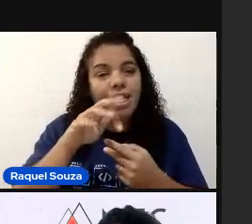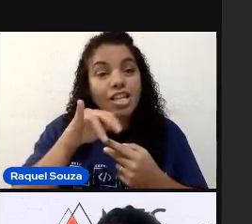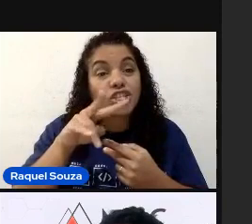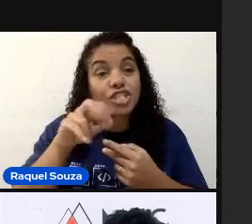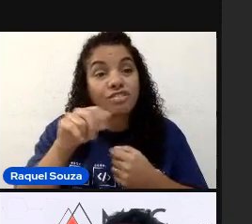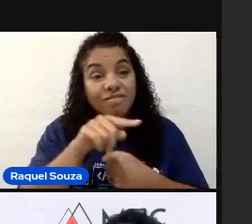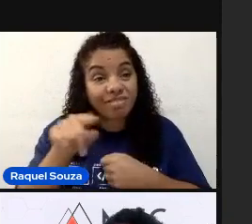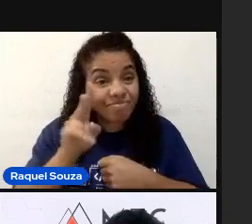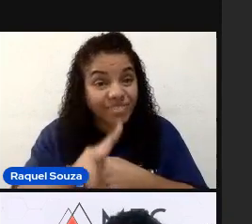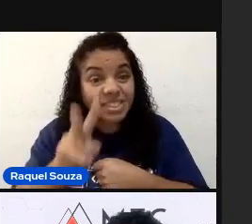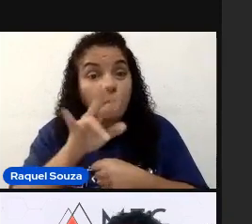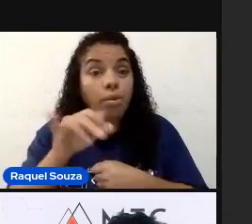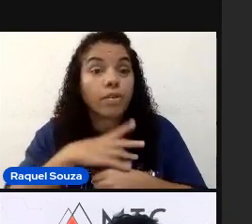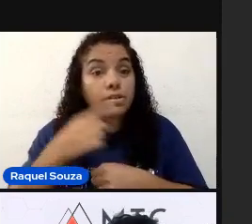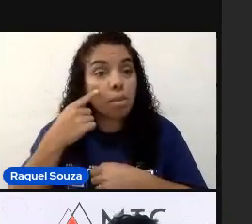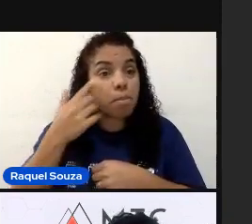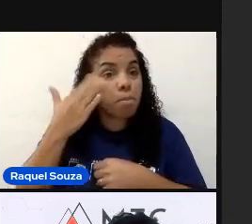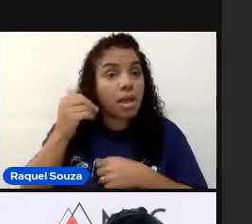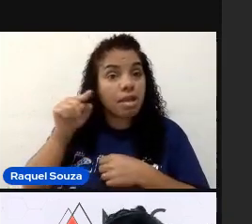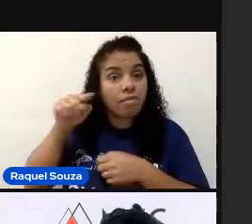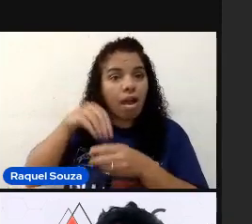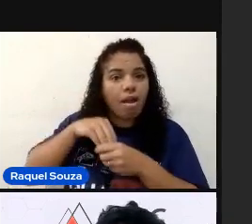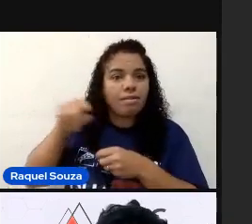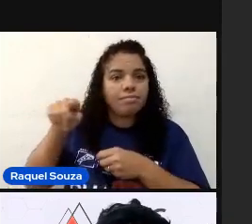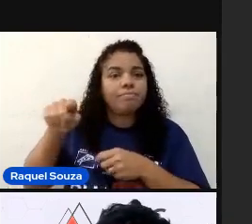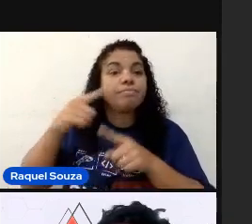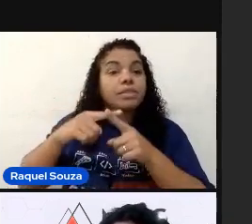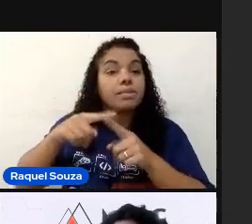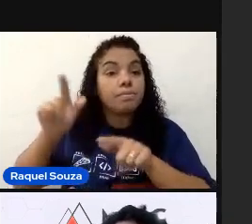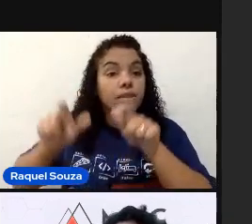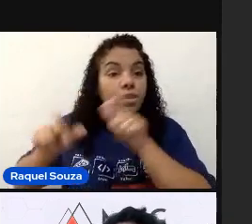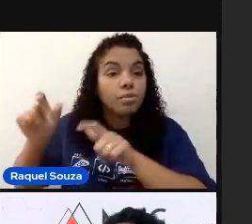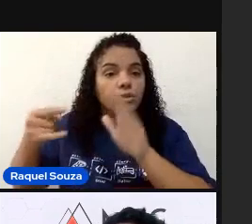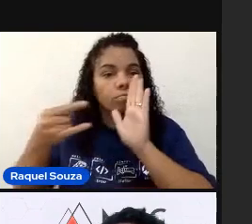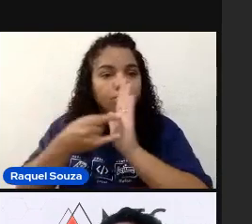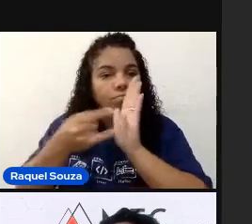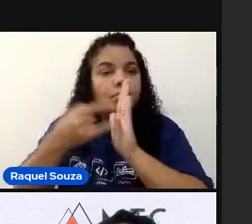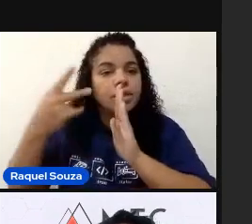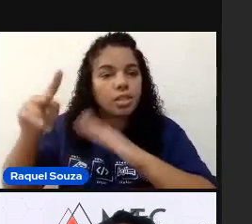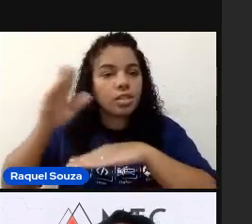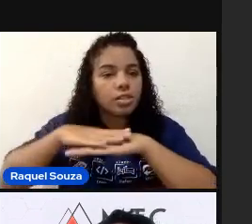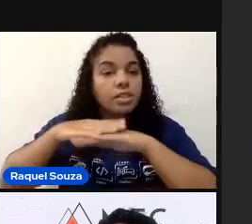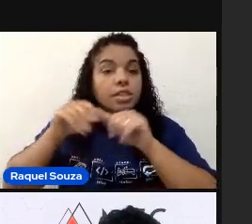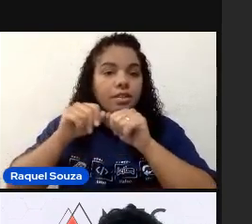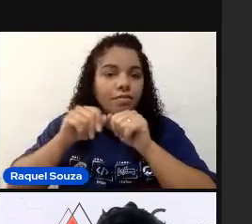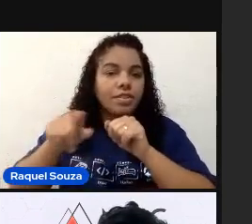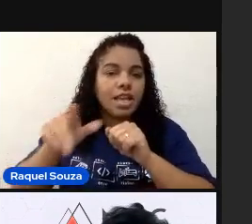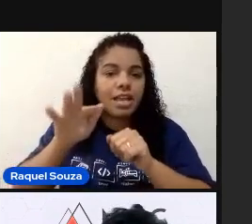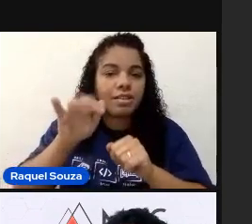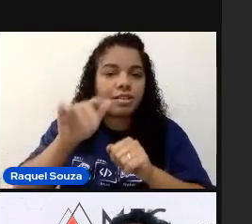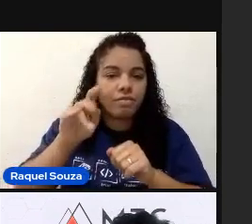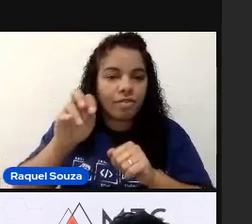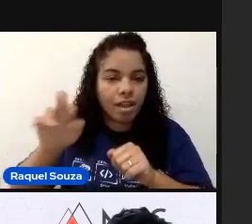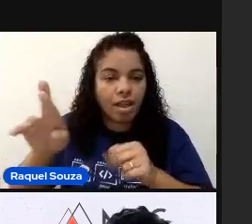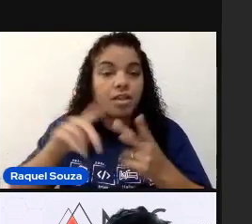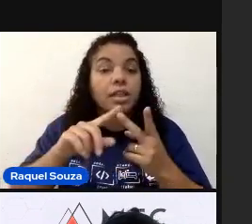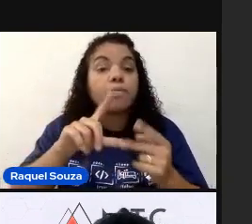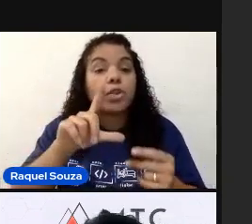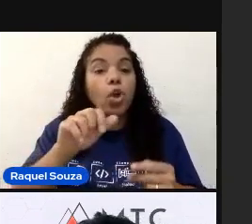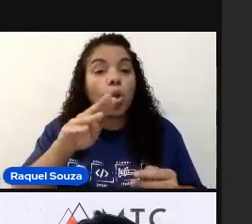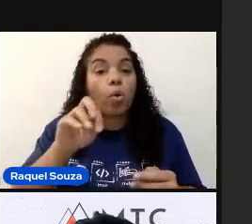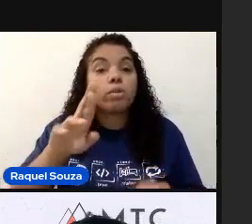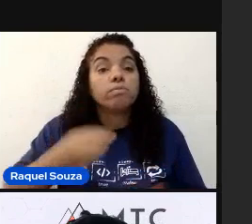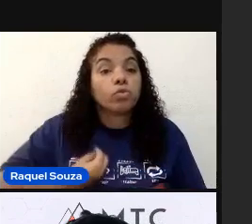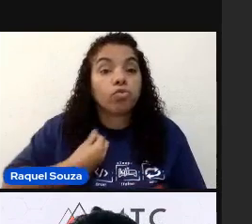sempre vai saber que ela vai estar lá. Porque foram os próprios desenvolvedores do Flutter que desenvolveram ela. Os locators funcionam muito bem.